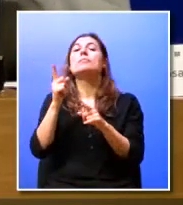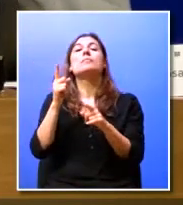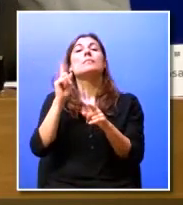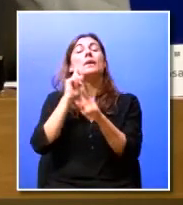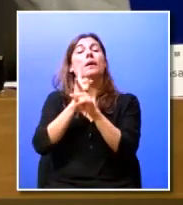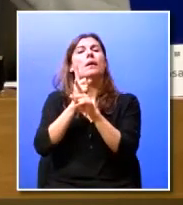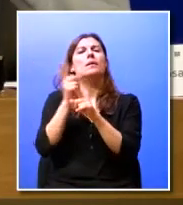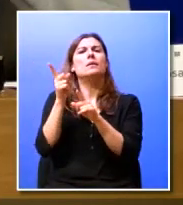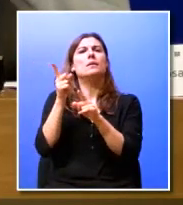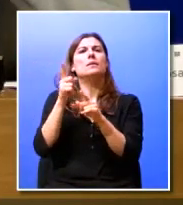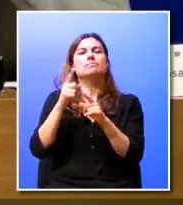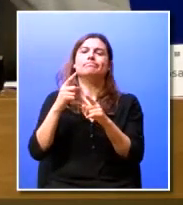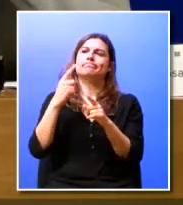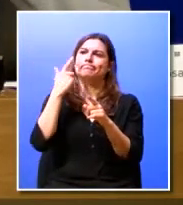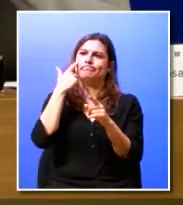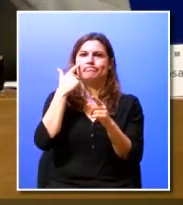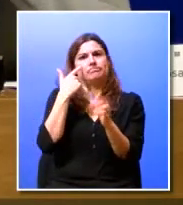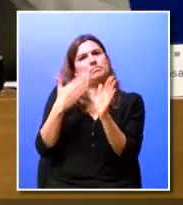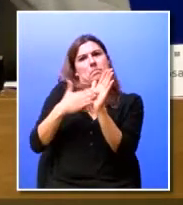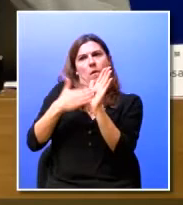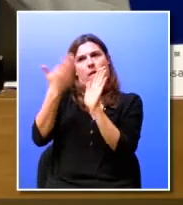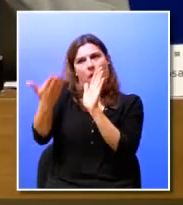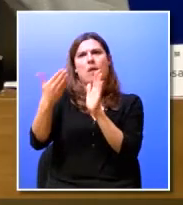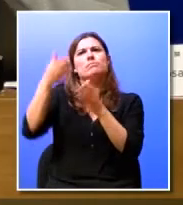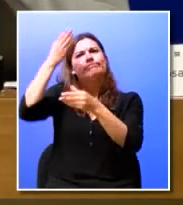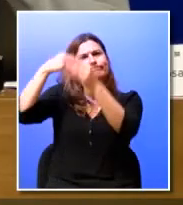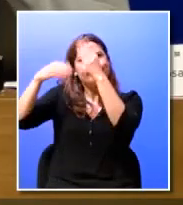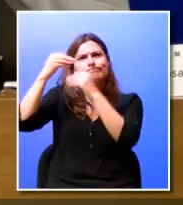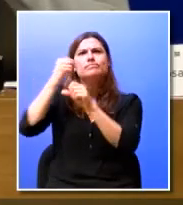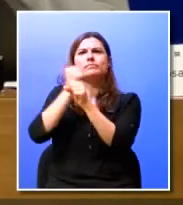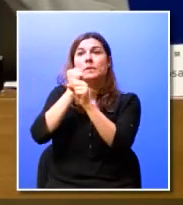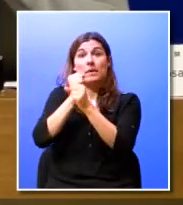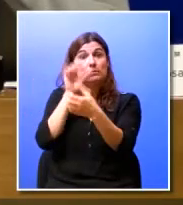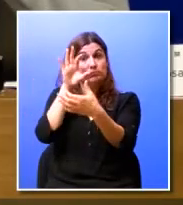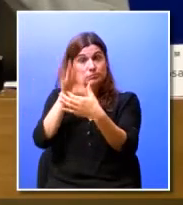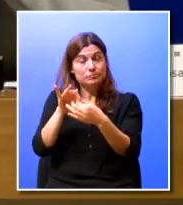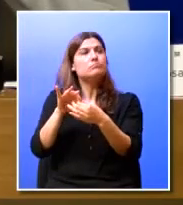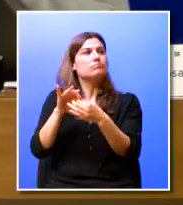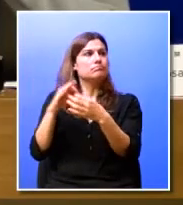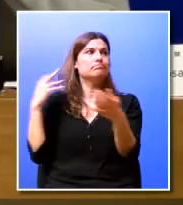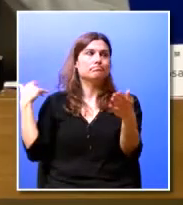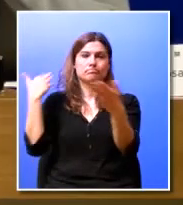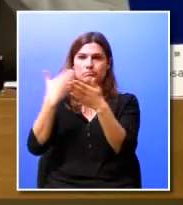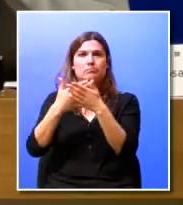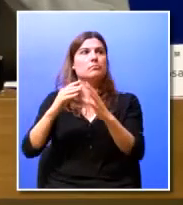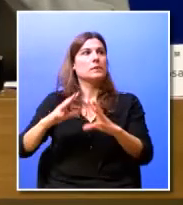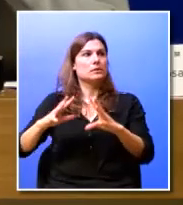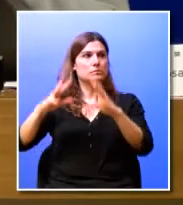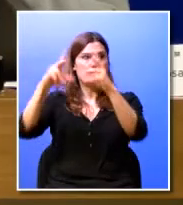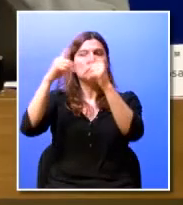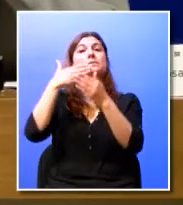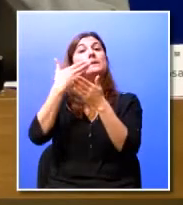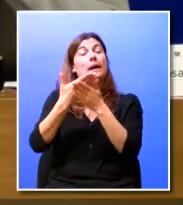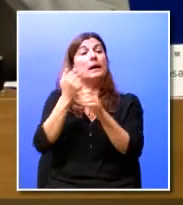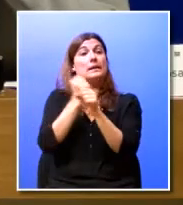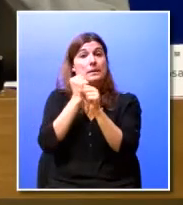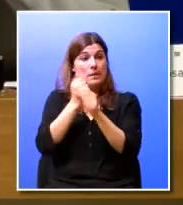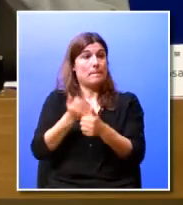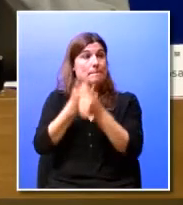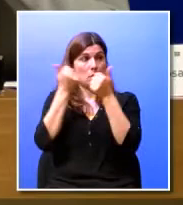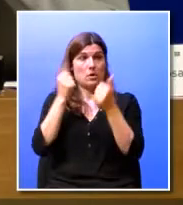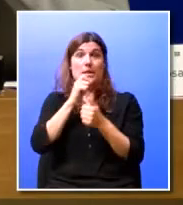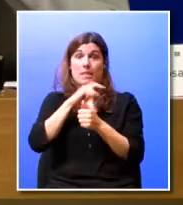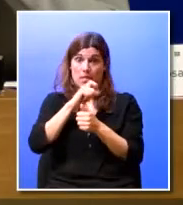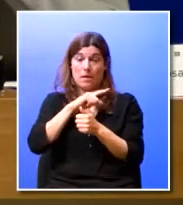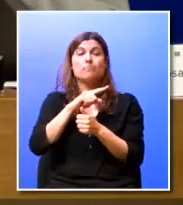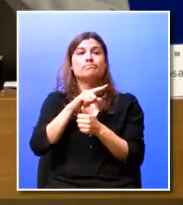reconhecimento de que a aprendizagem pelo trabalho pode melhorar a eficiência do mercado de trabalho, exige